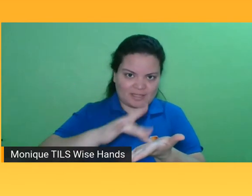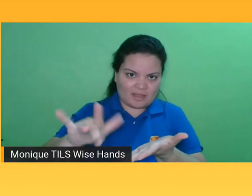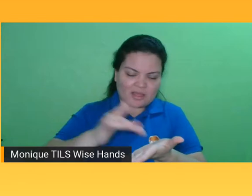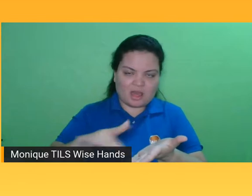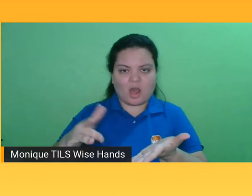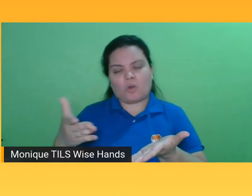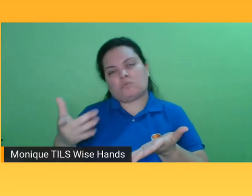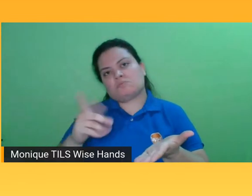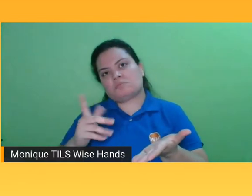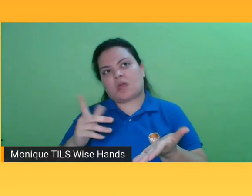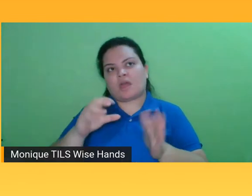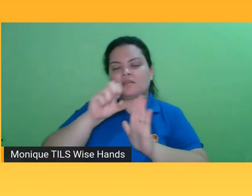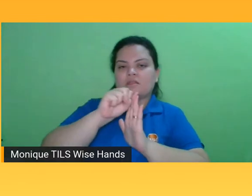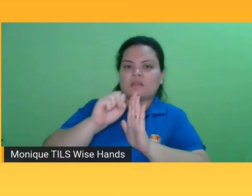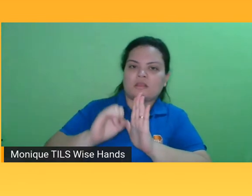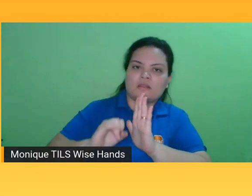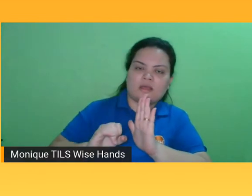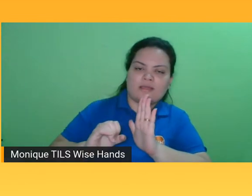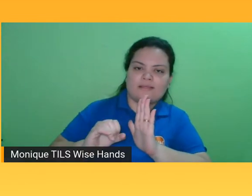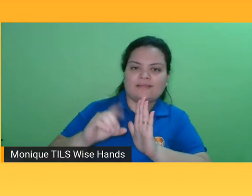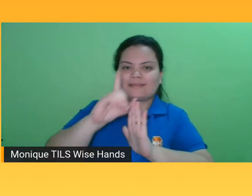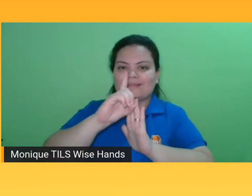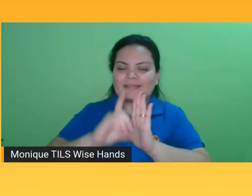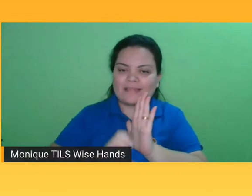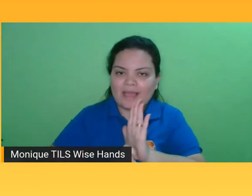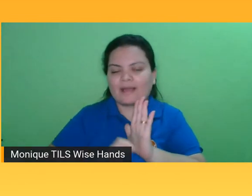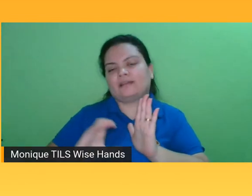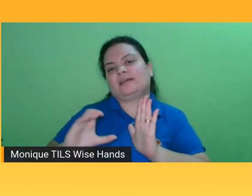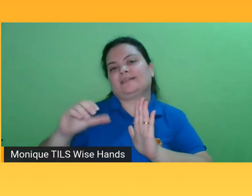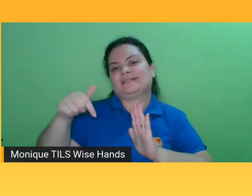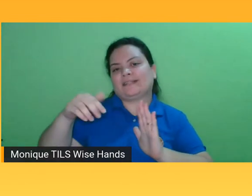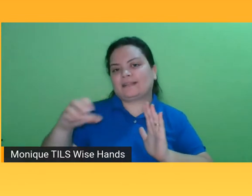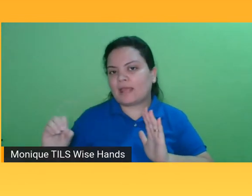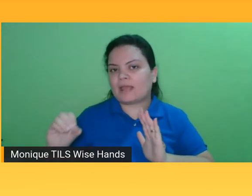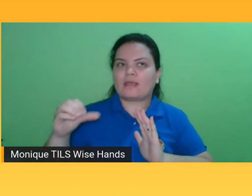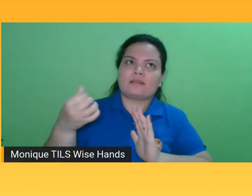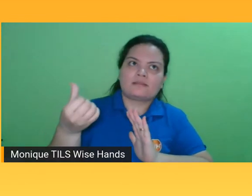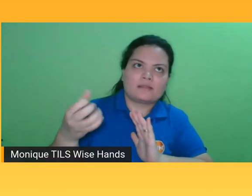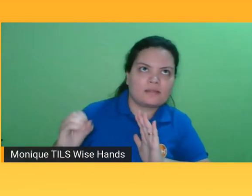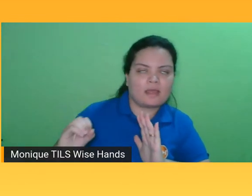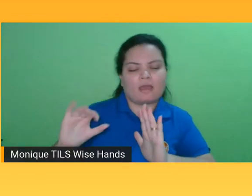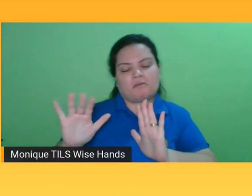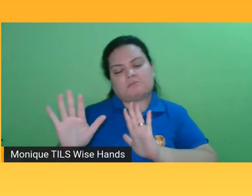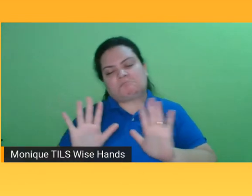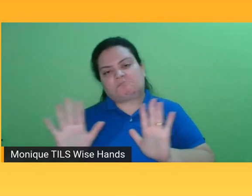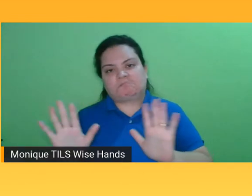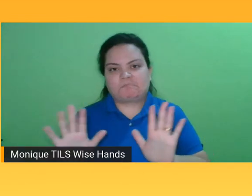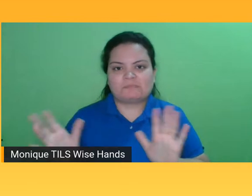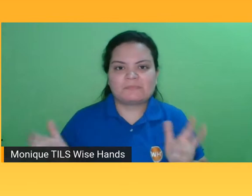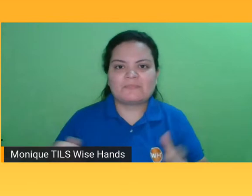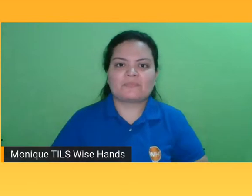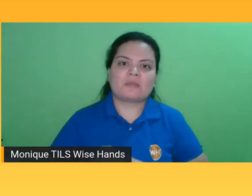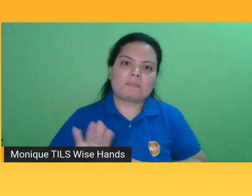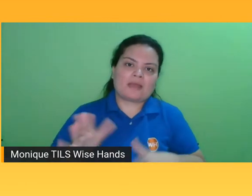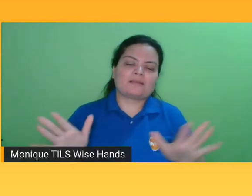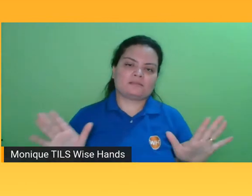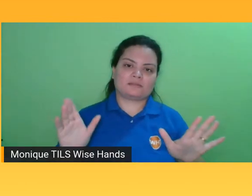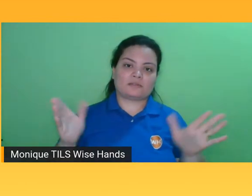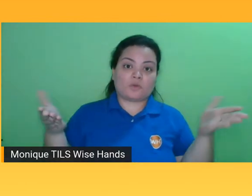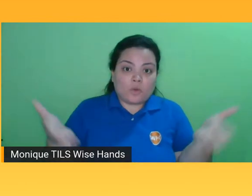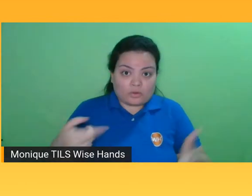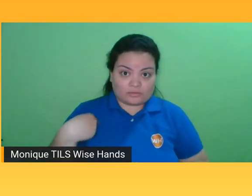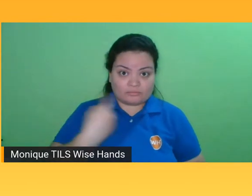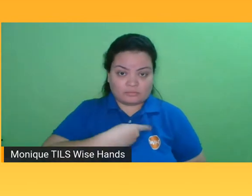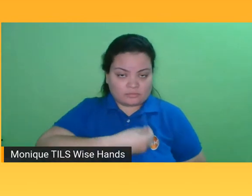antes, né? Fato é que a gente vive hoje um outro momento que eu acho que deve ser encarado como mais um